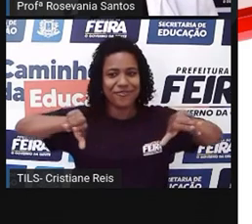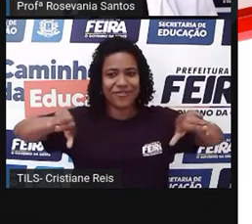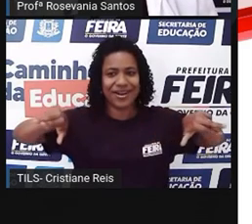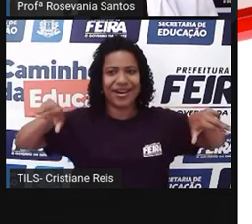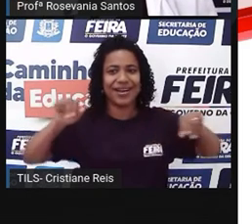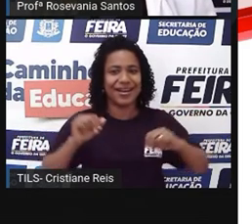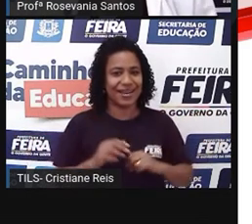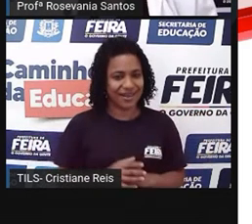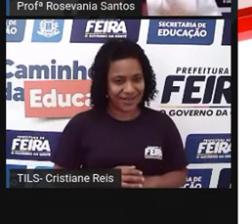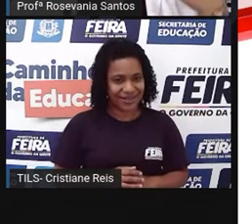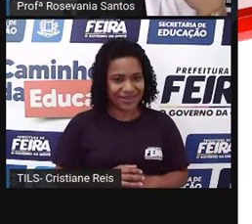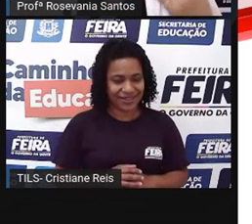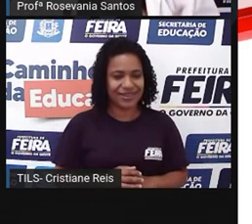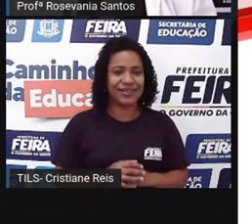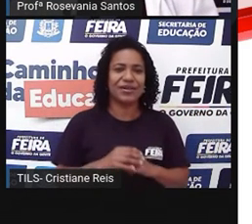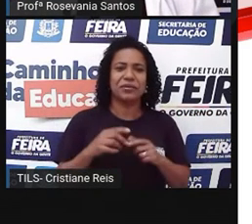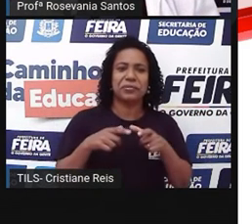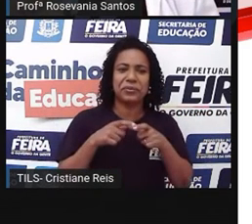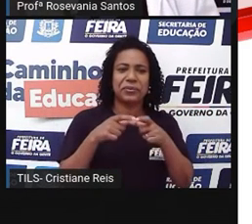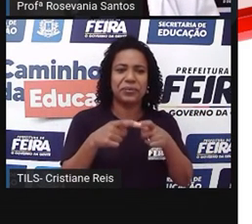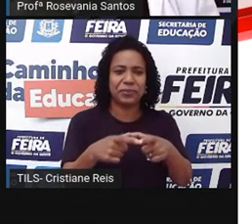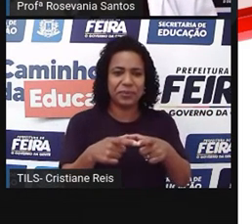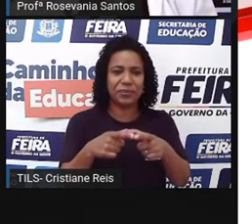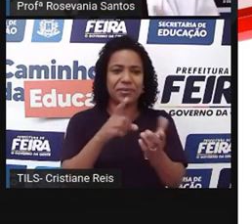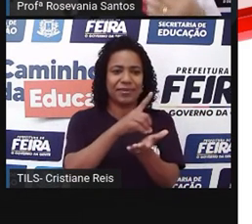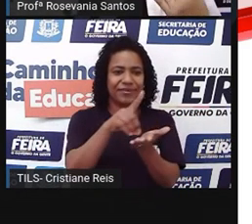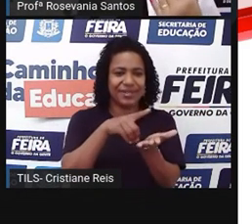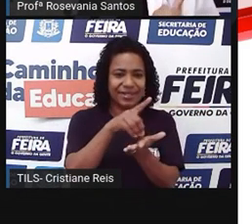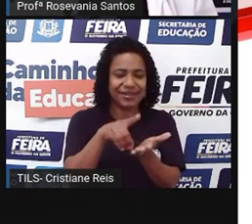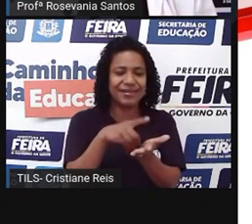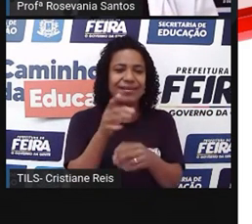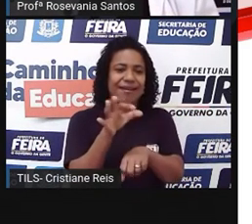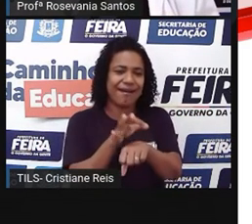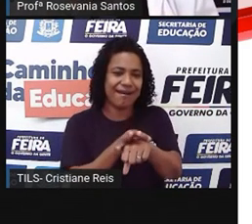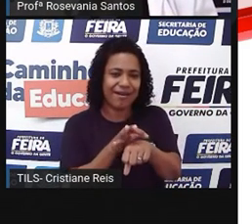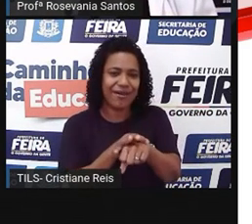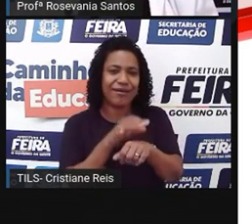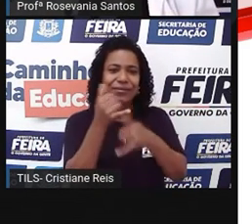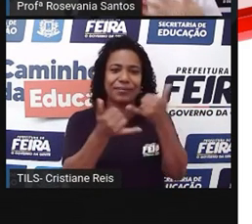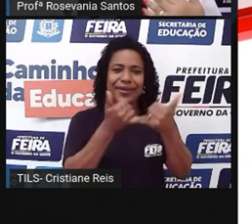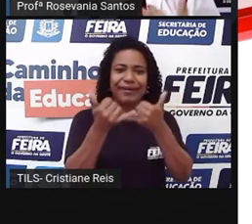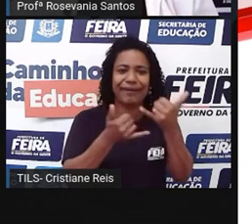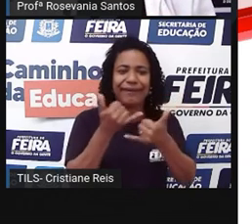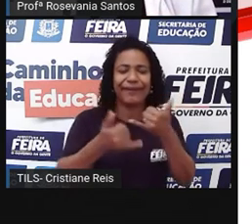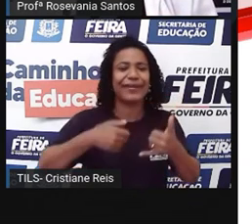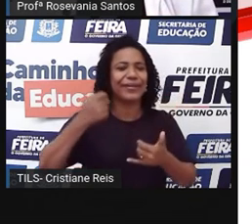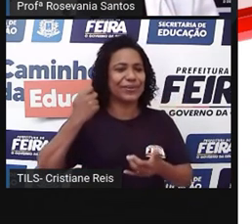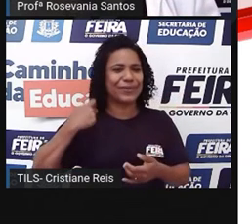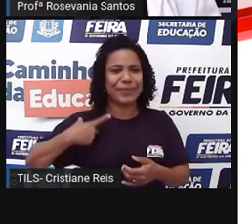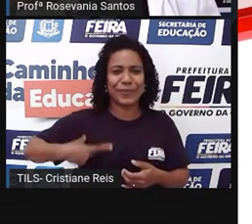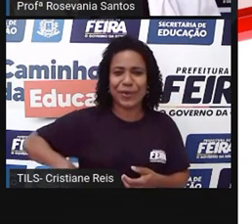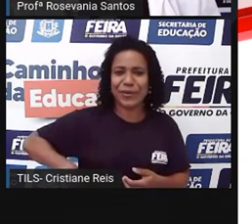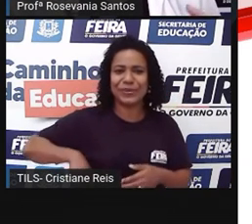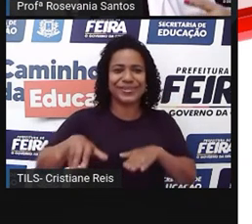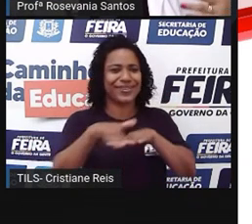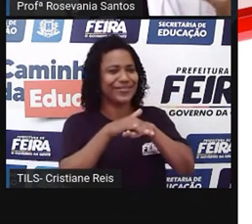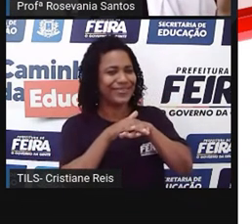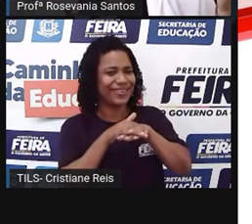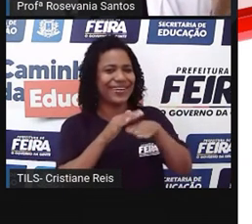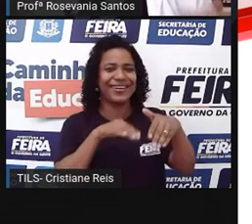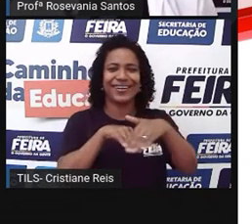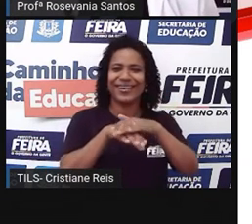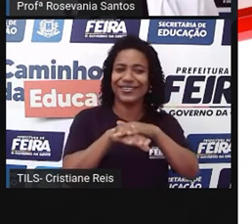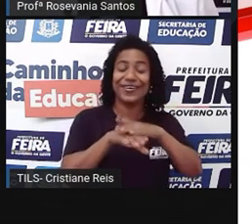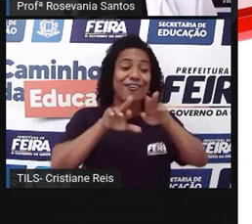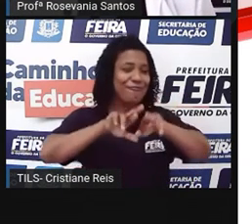compra, né? CDs, DVDs, relógios, brinquedos, bolsas, calçados, né? Sei